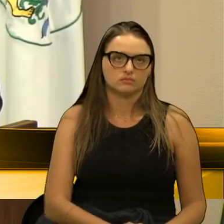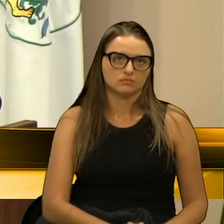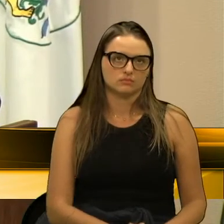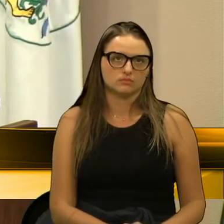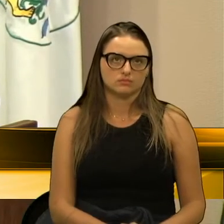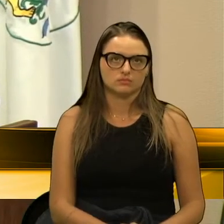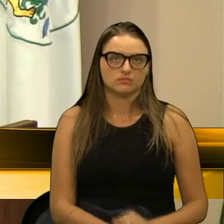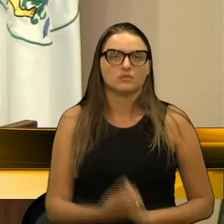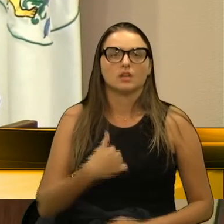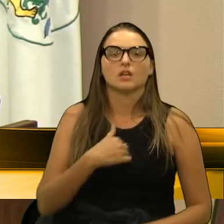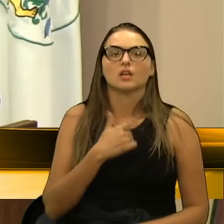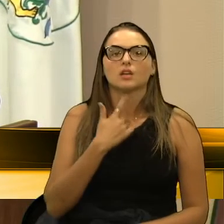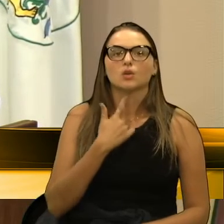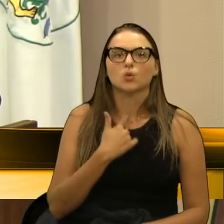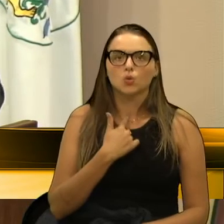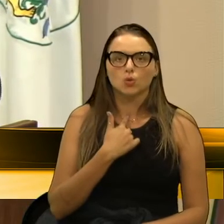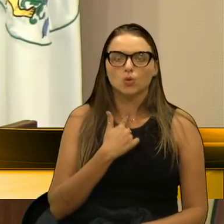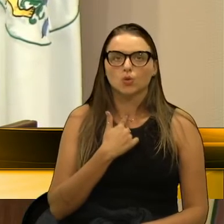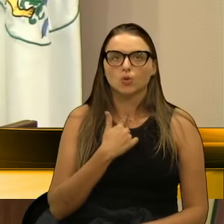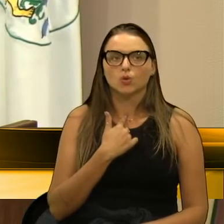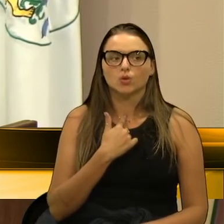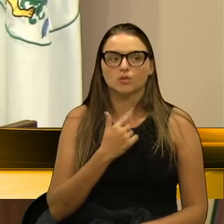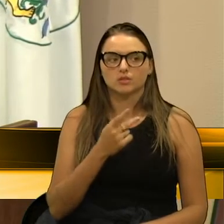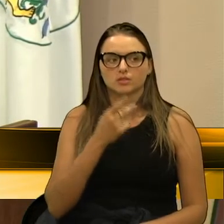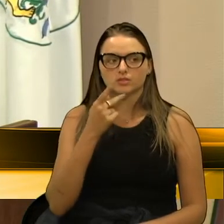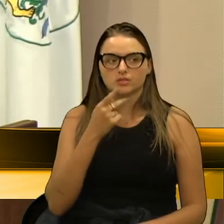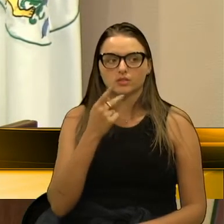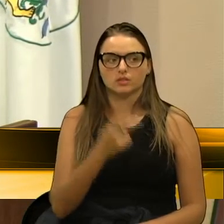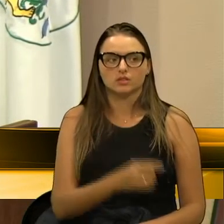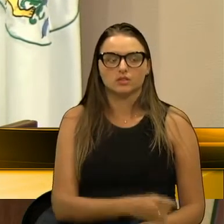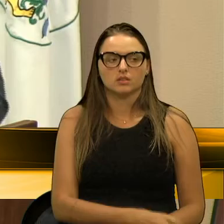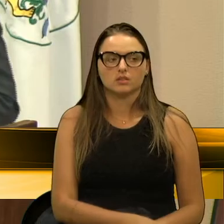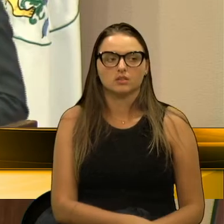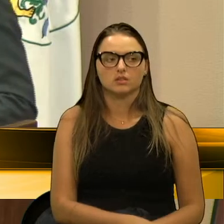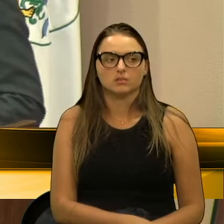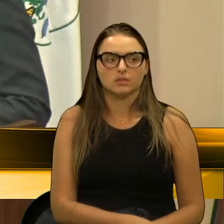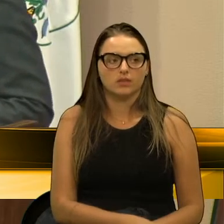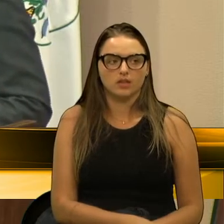mas eu gostaria aqui de relatar um pouco a minha trajetória.